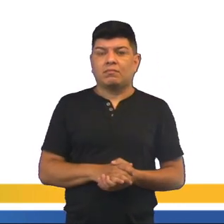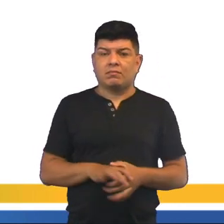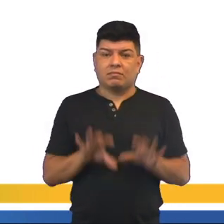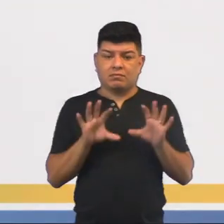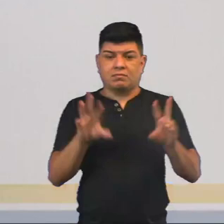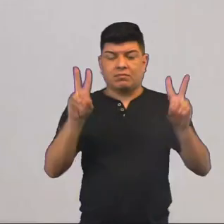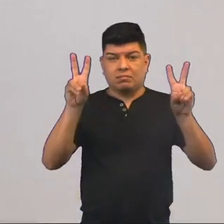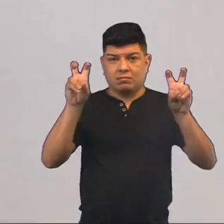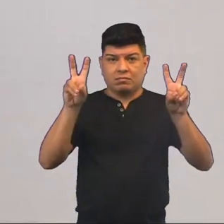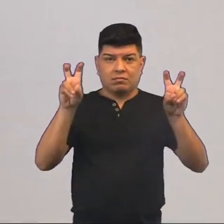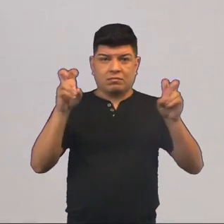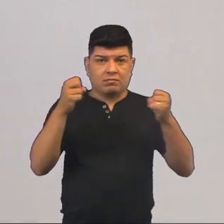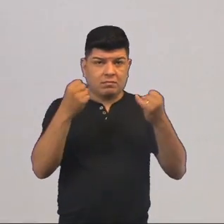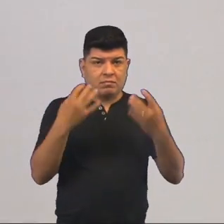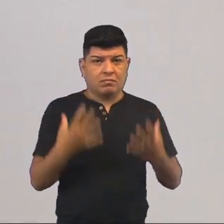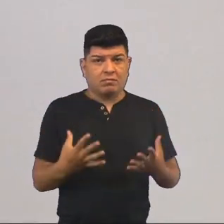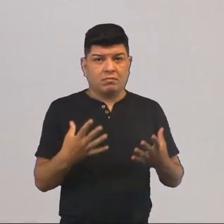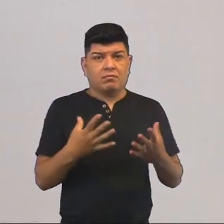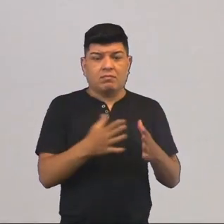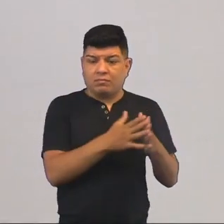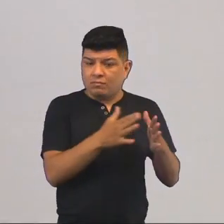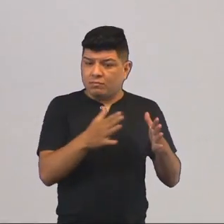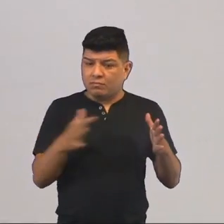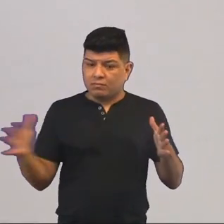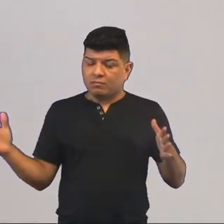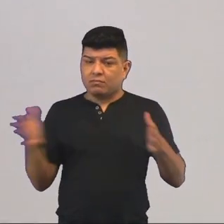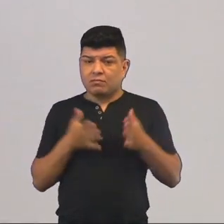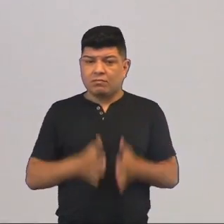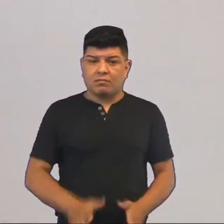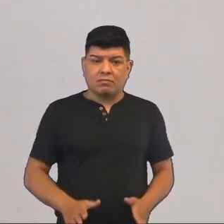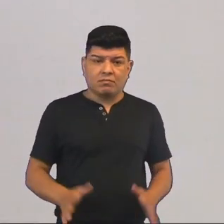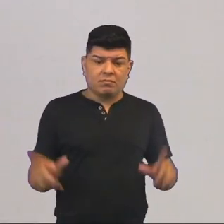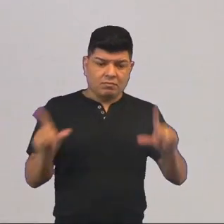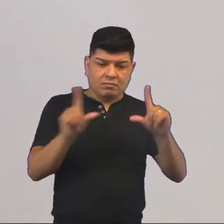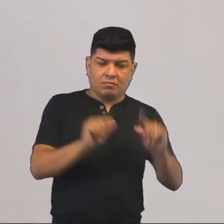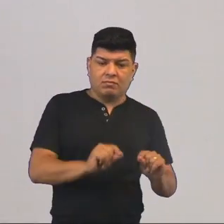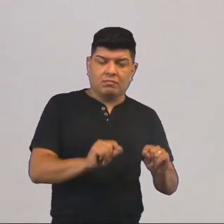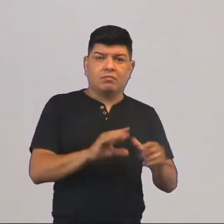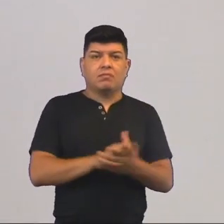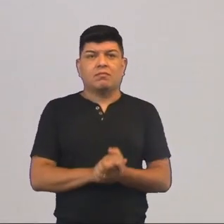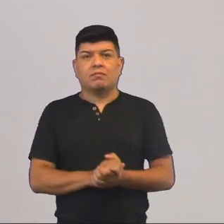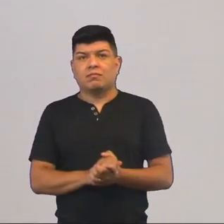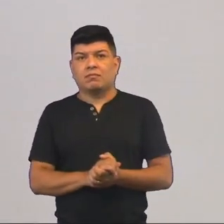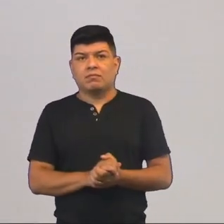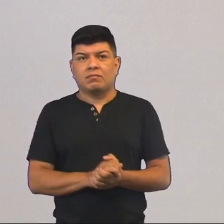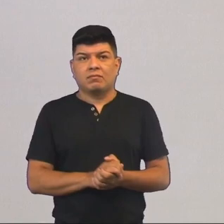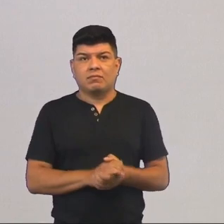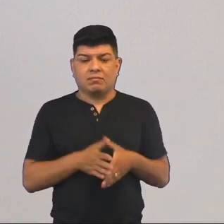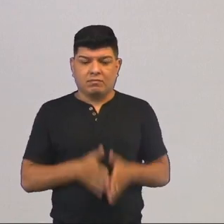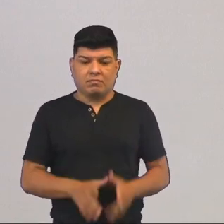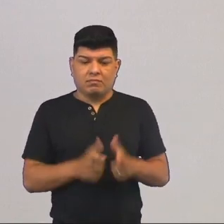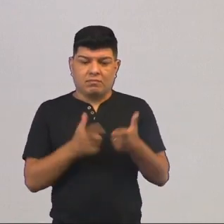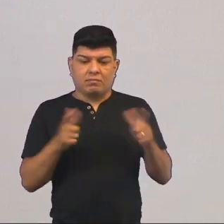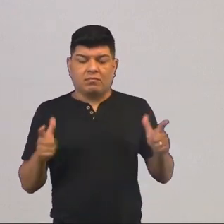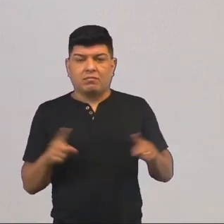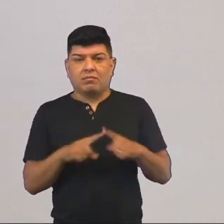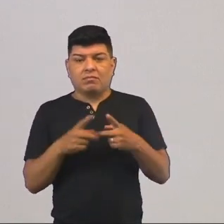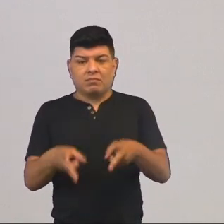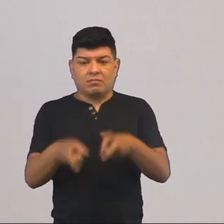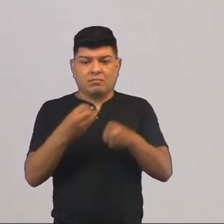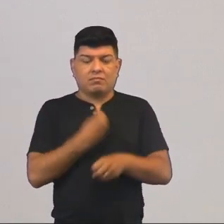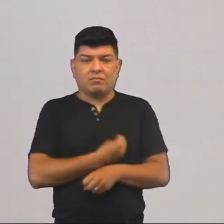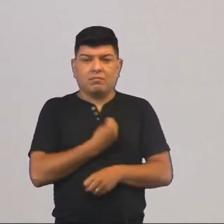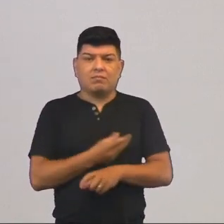Nessa teoria aí, vem falando sobre o período em a taxa de natalidade era baixa, aliás, a taxa de natalidade era alta, mas a